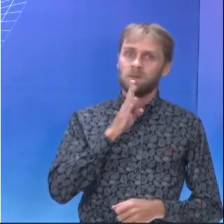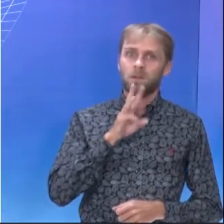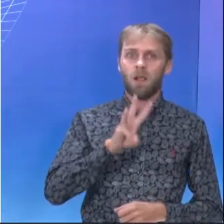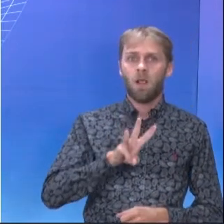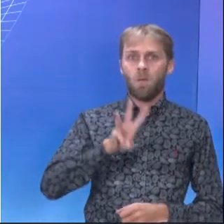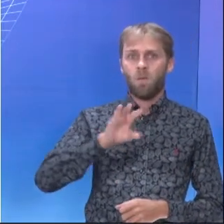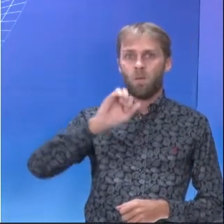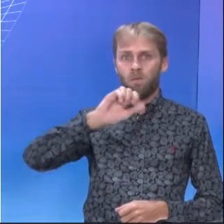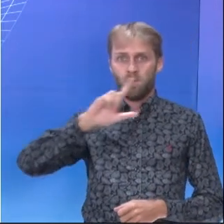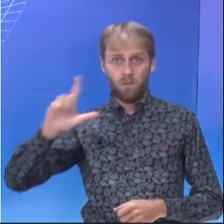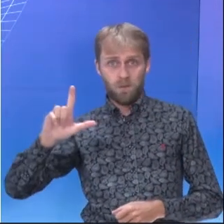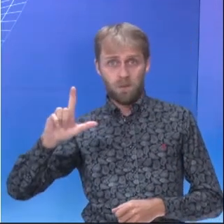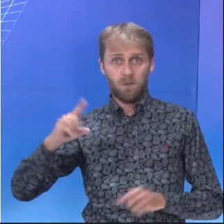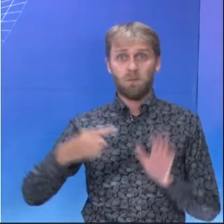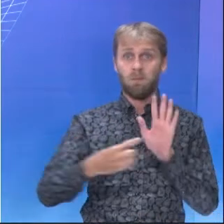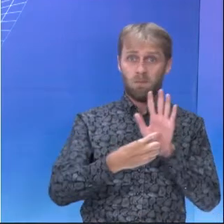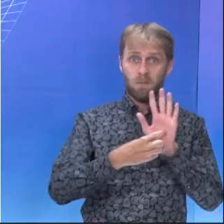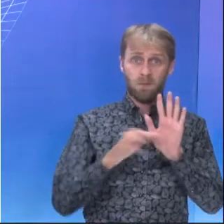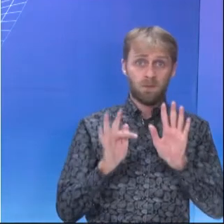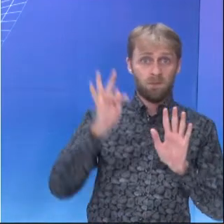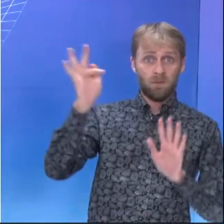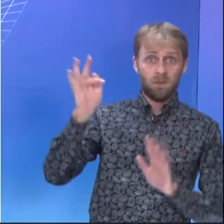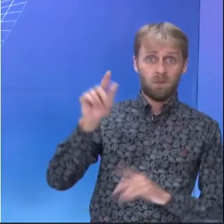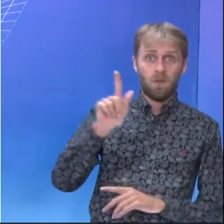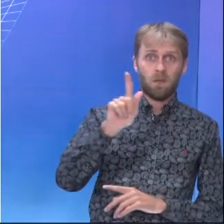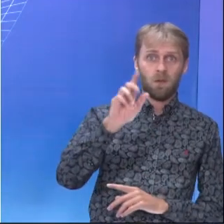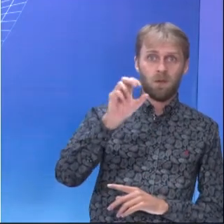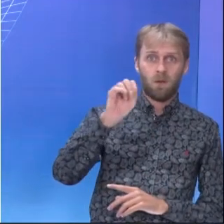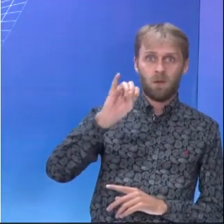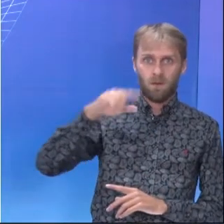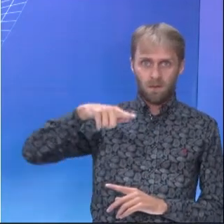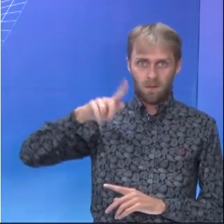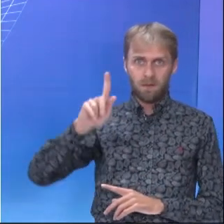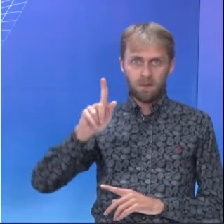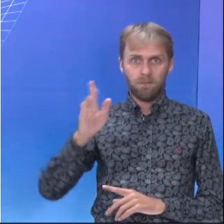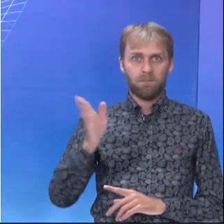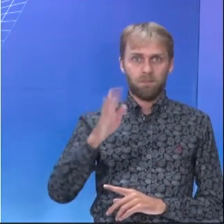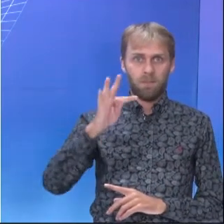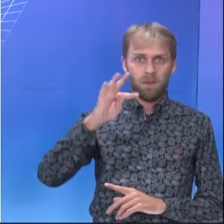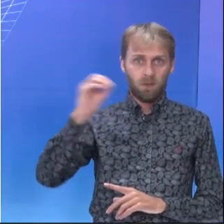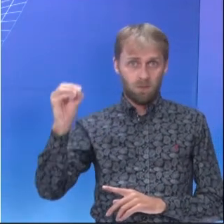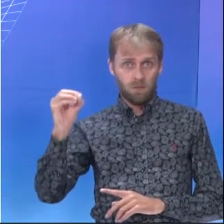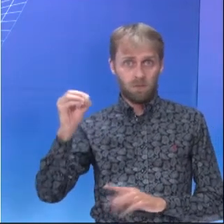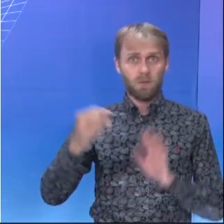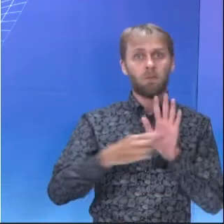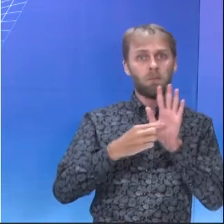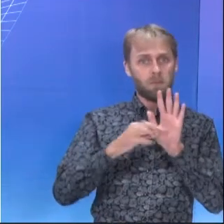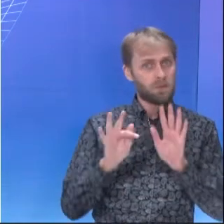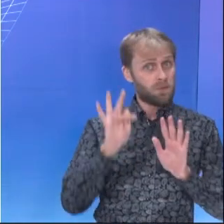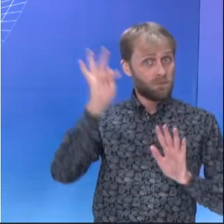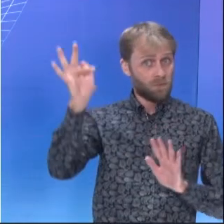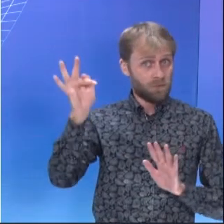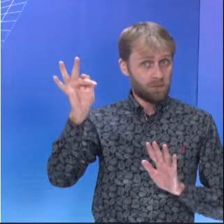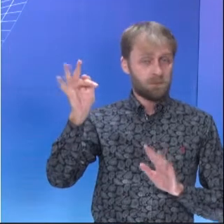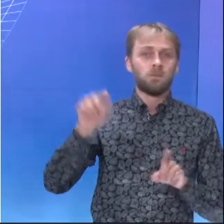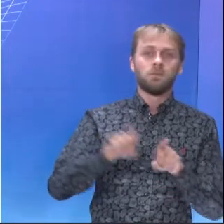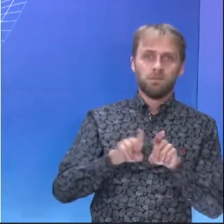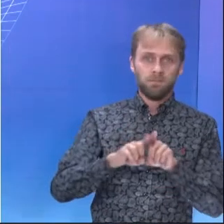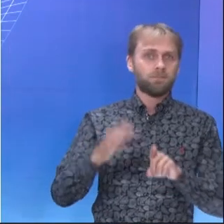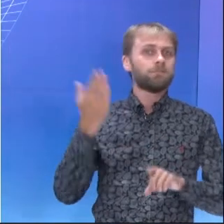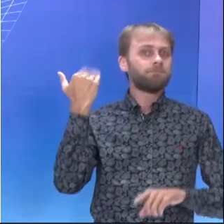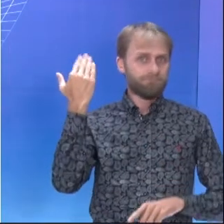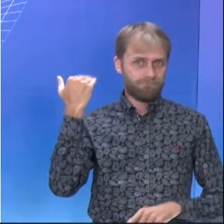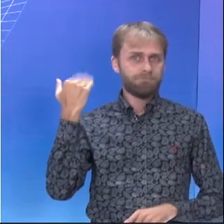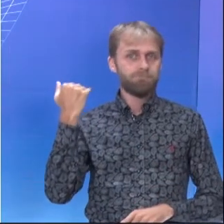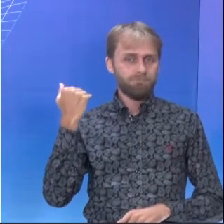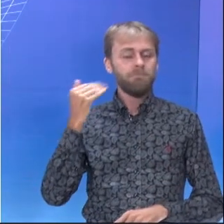quando indica futuro. Nós temos o will, por exemplo, que é indicativo de futuro. O going to, que todo mundo sabe que é indicativo de